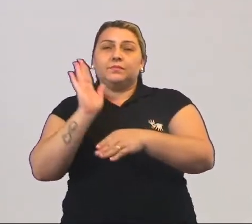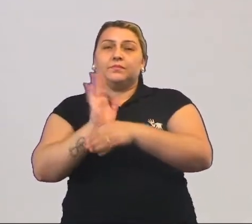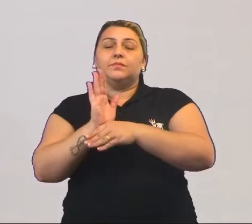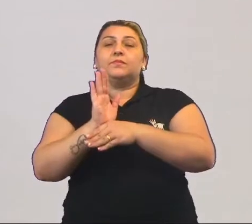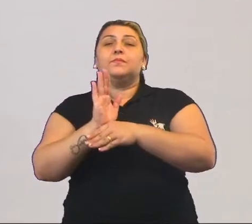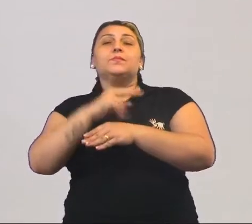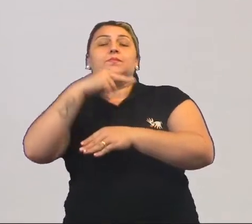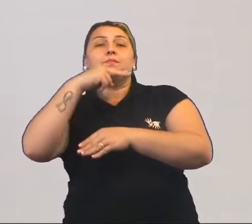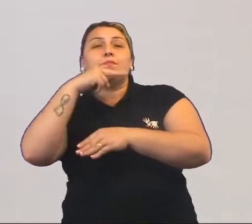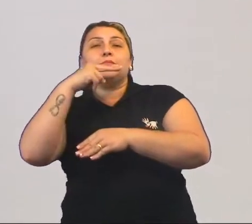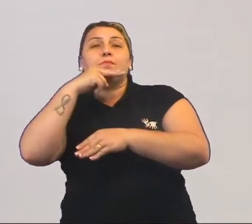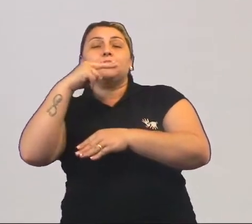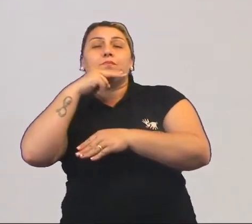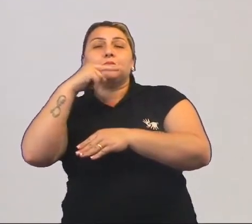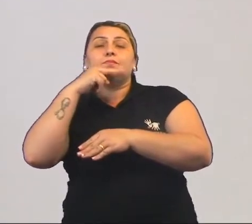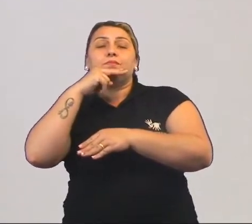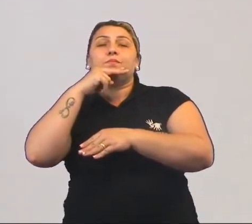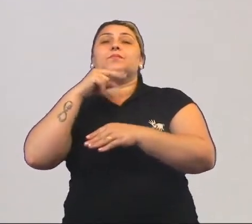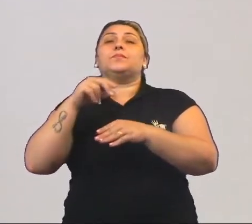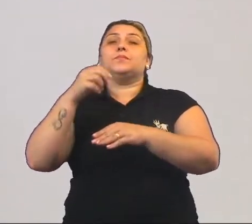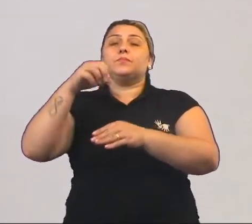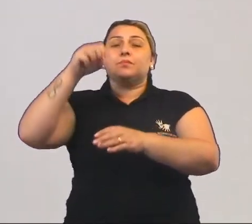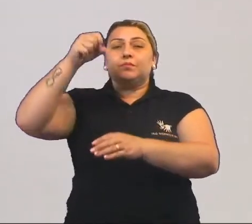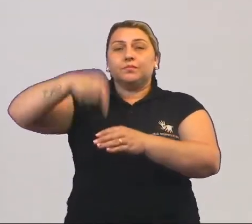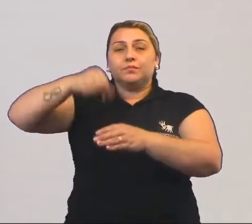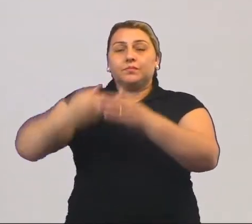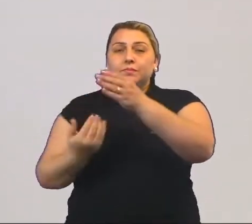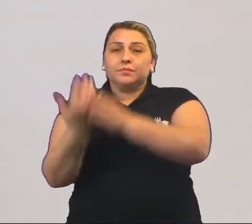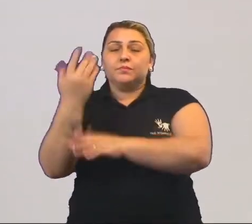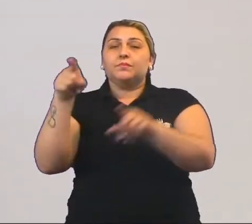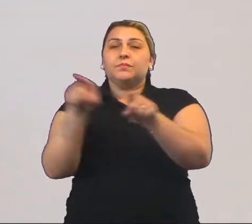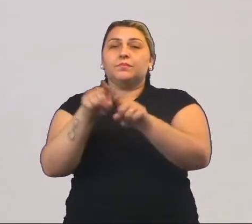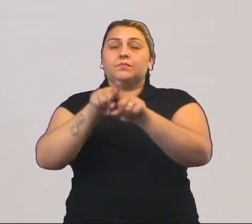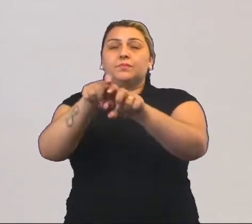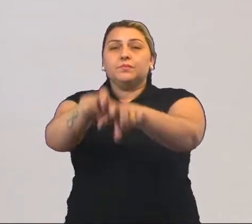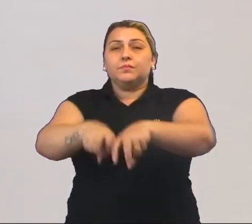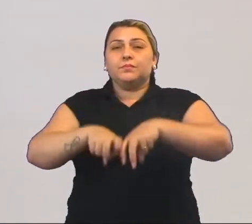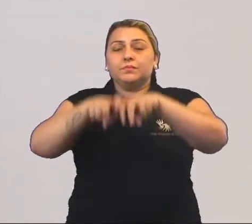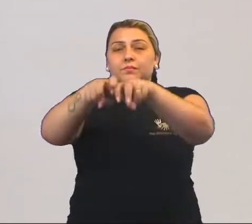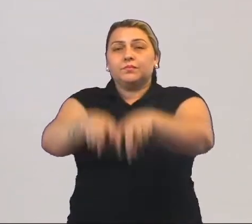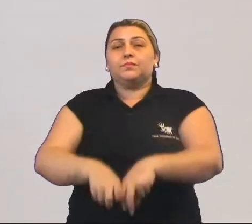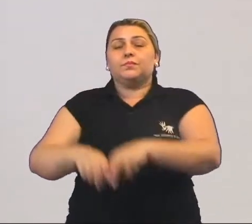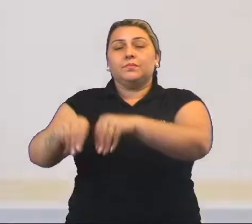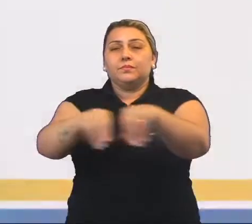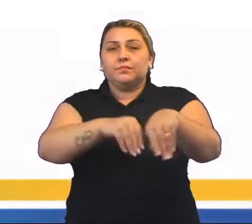açúcar, de cana-de-açúcar e também para ajudar a apanhar a terra, diversas coisas.